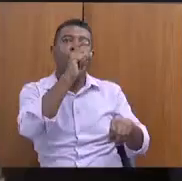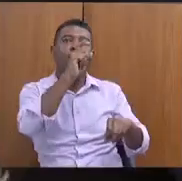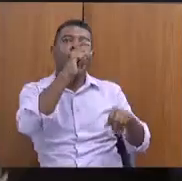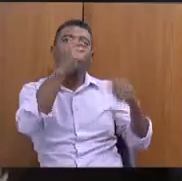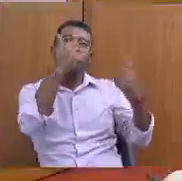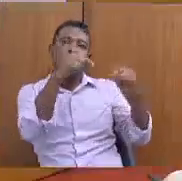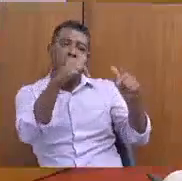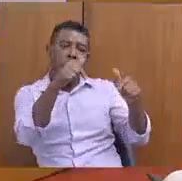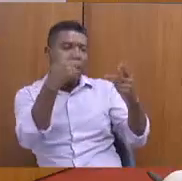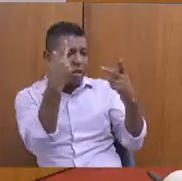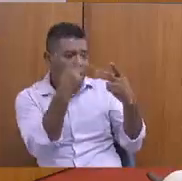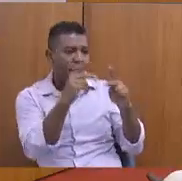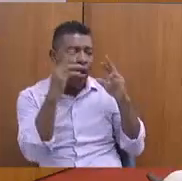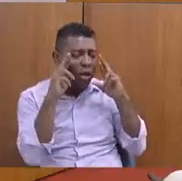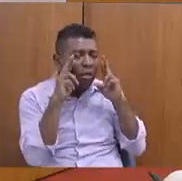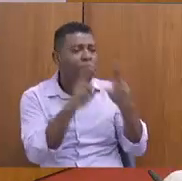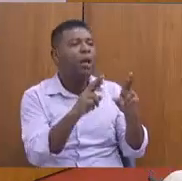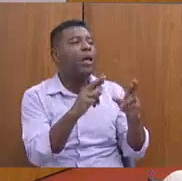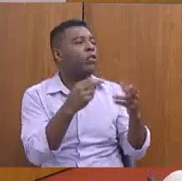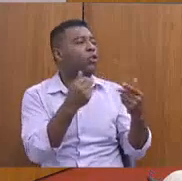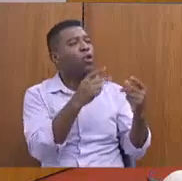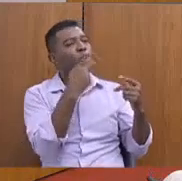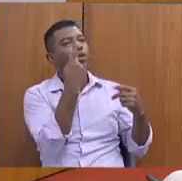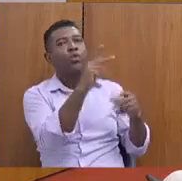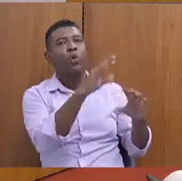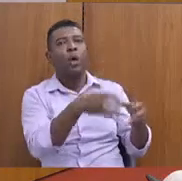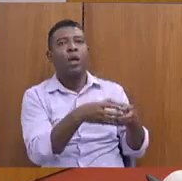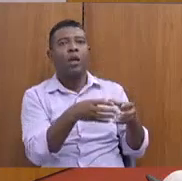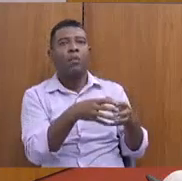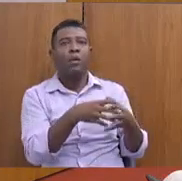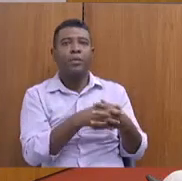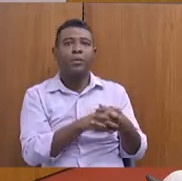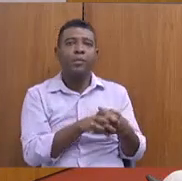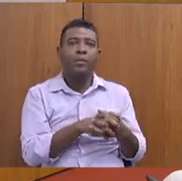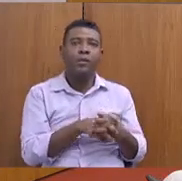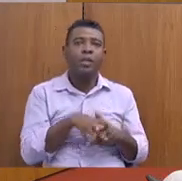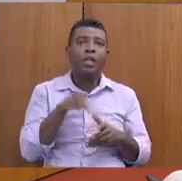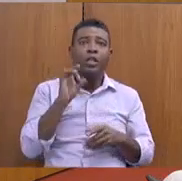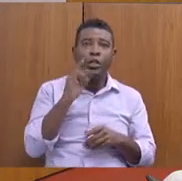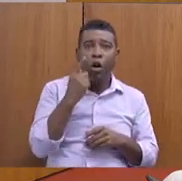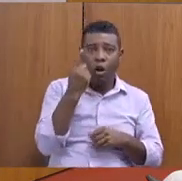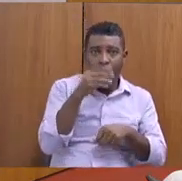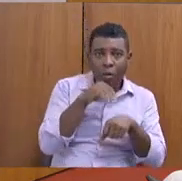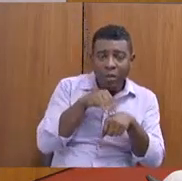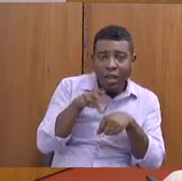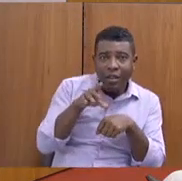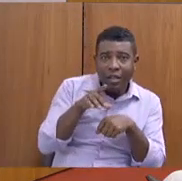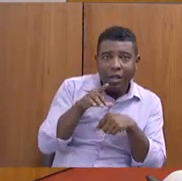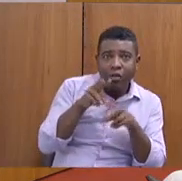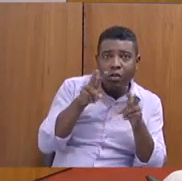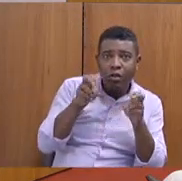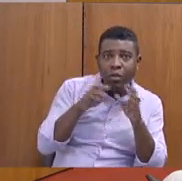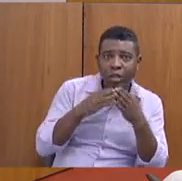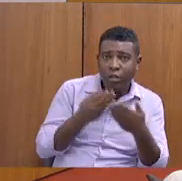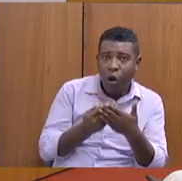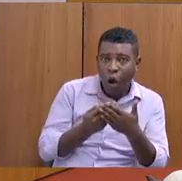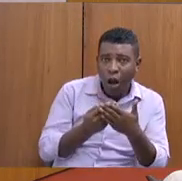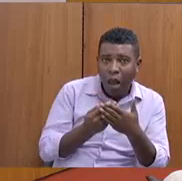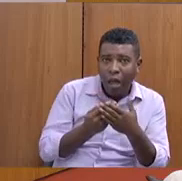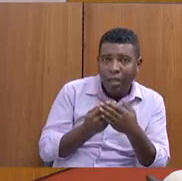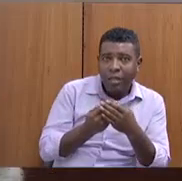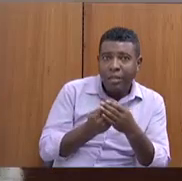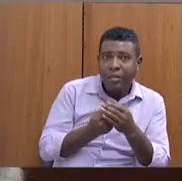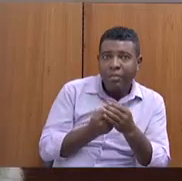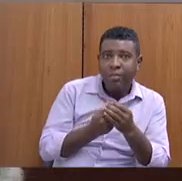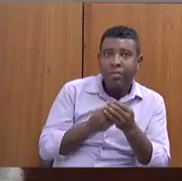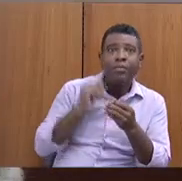trabalho e a toda a sua equipe. Eu posso pedir para fazer uma observação aqui, mais um comentário sobre a escola. Nós temos o